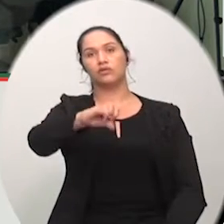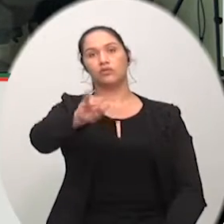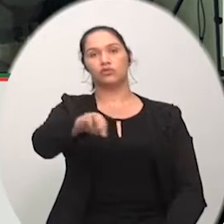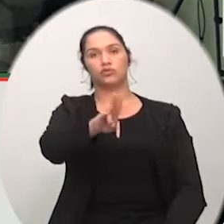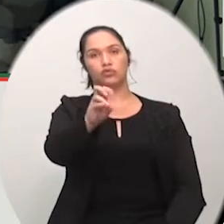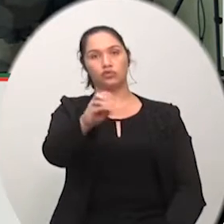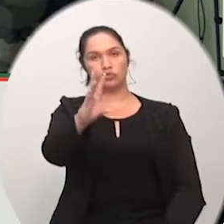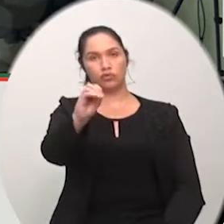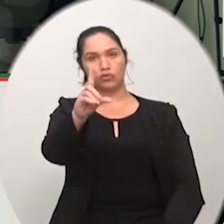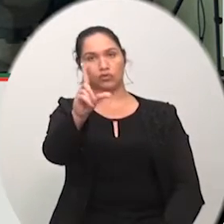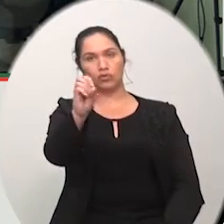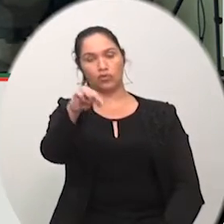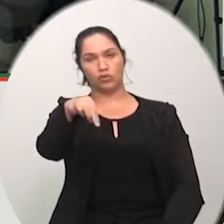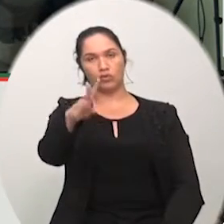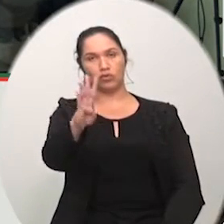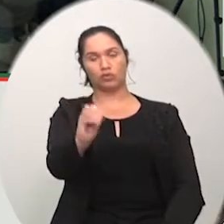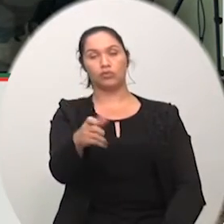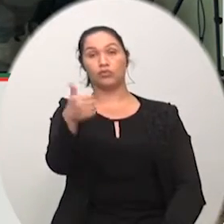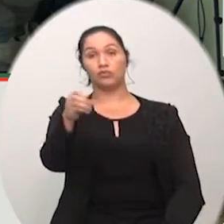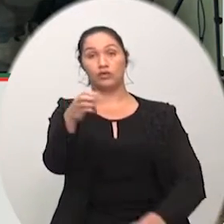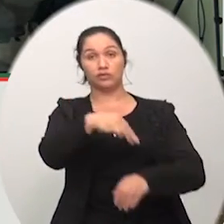vossa excelência dispõe em 10 minutos